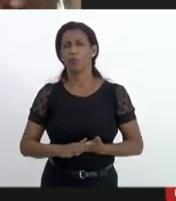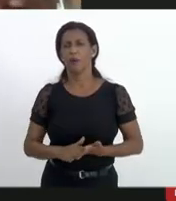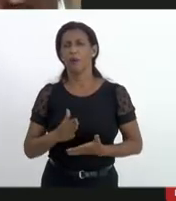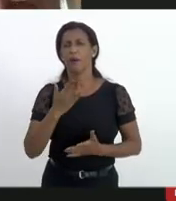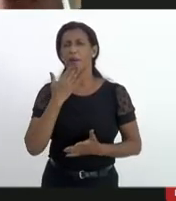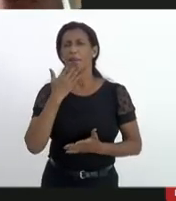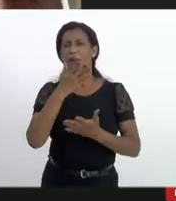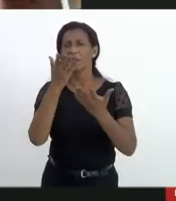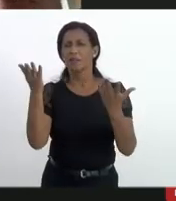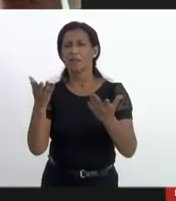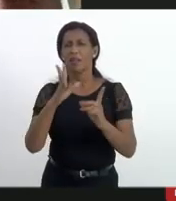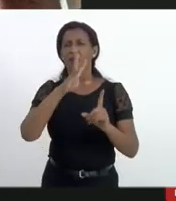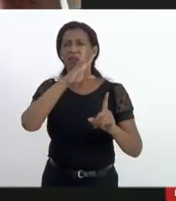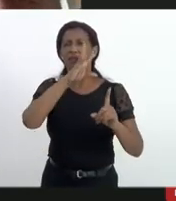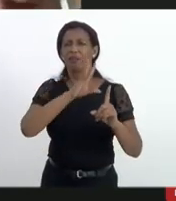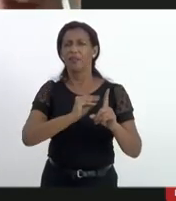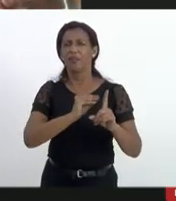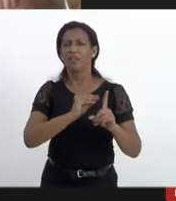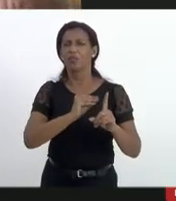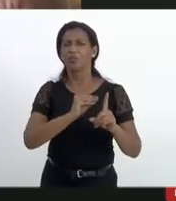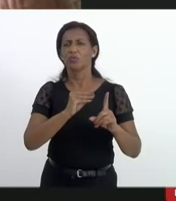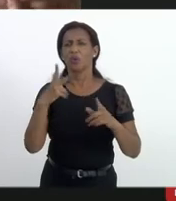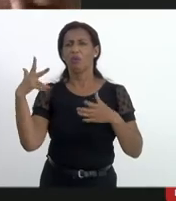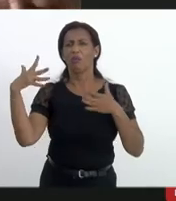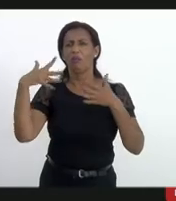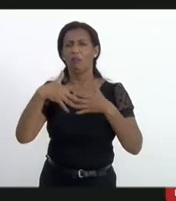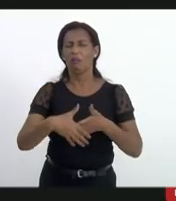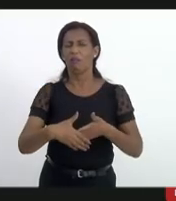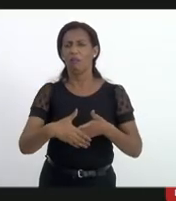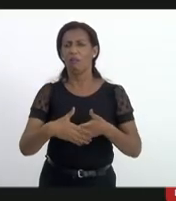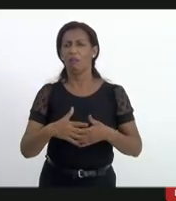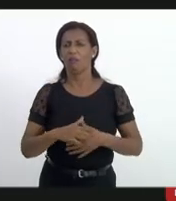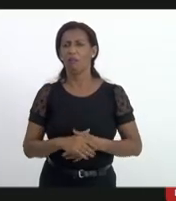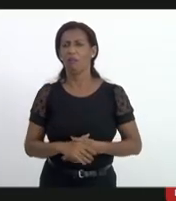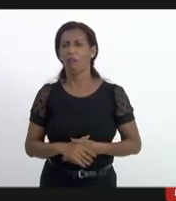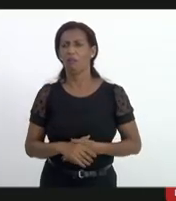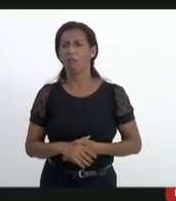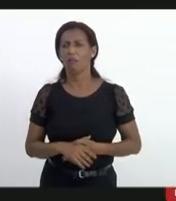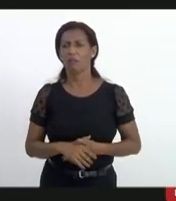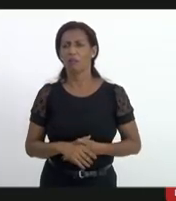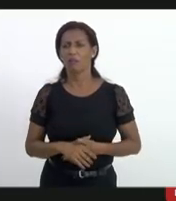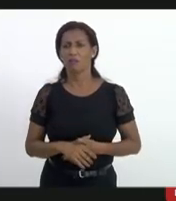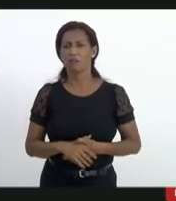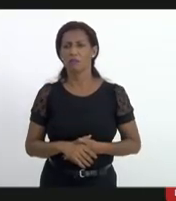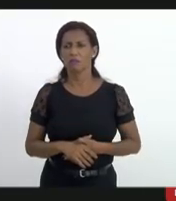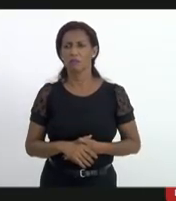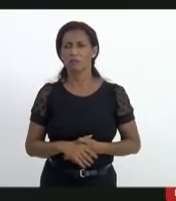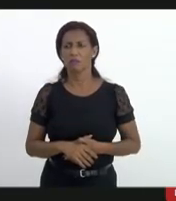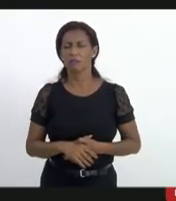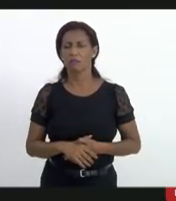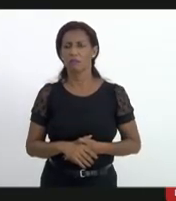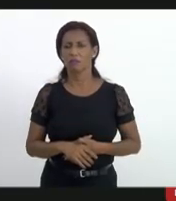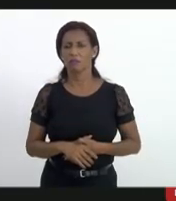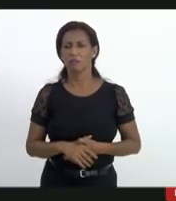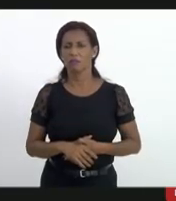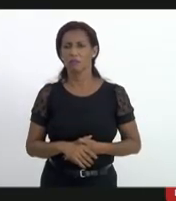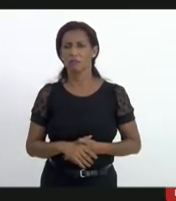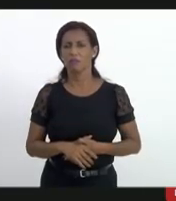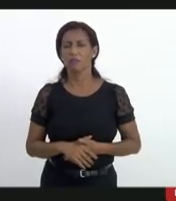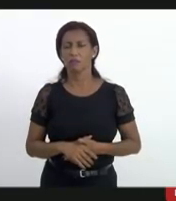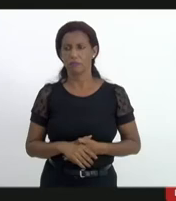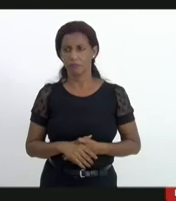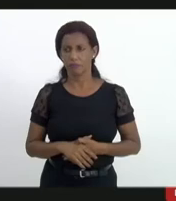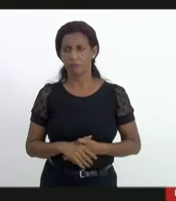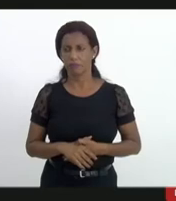presentes fechem o microfone que está interrompendo aqui a explanação do convidado ou então também se o responsável pela sala puder fechar eu fui fui